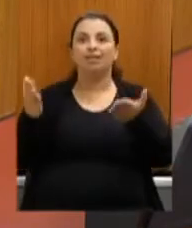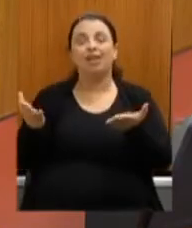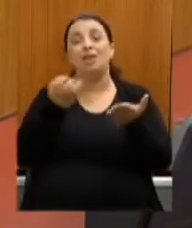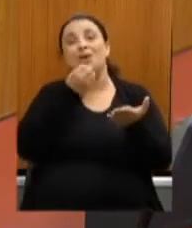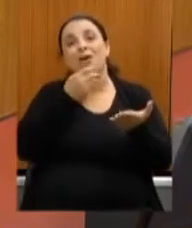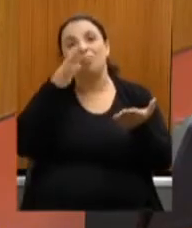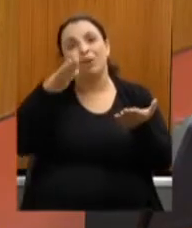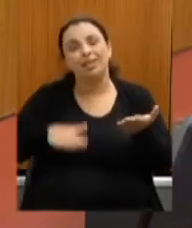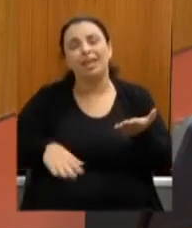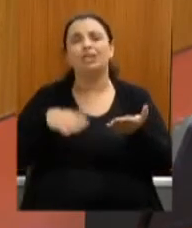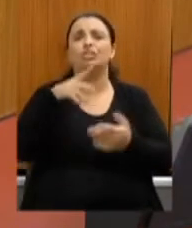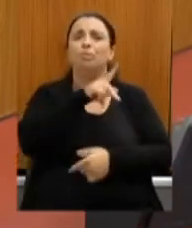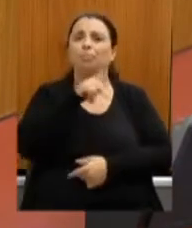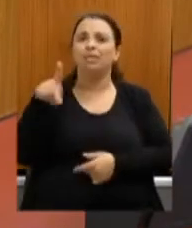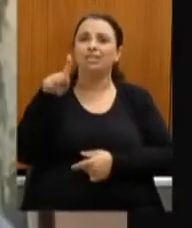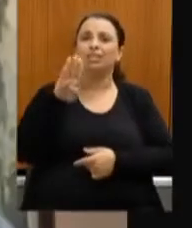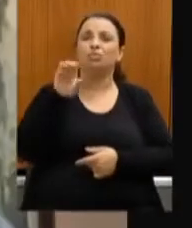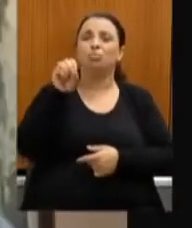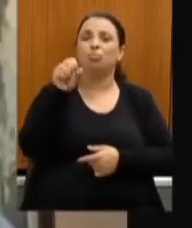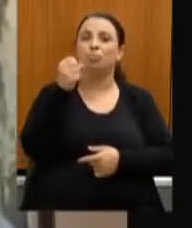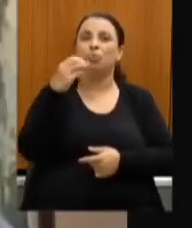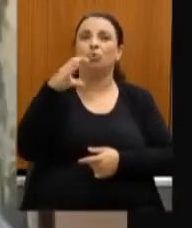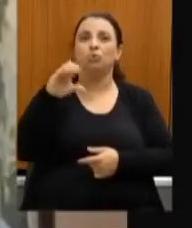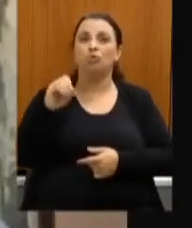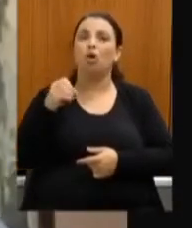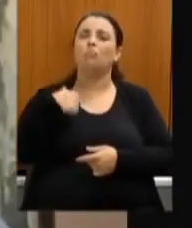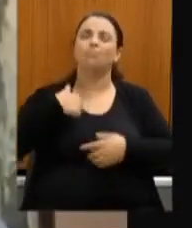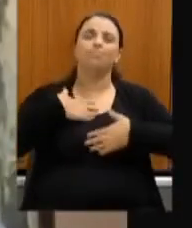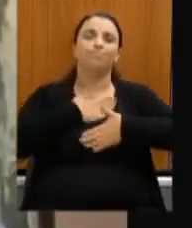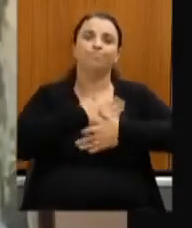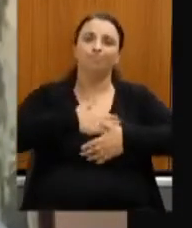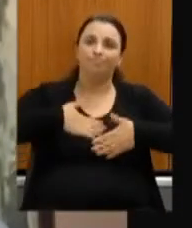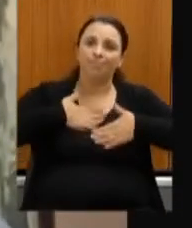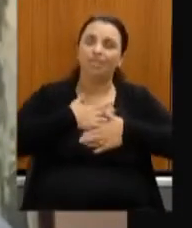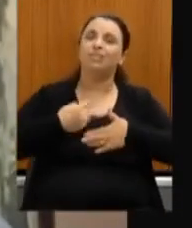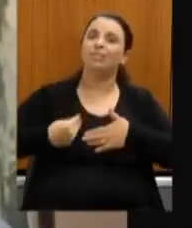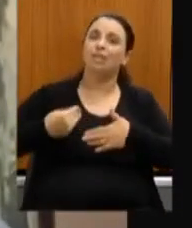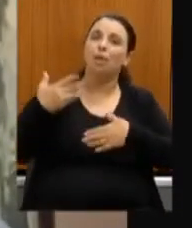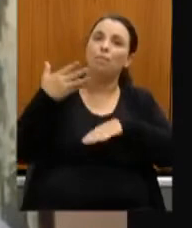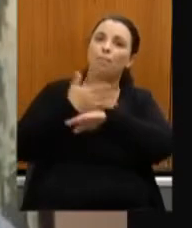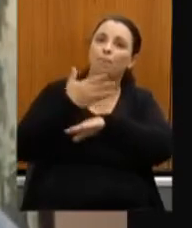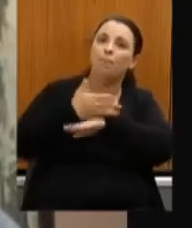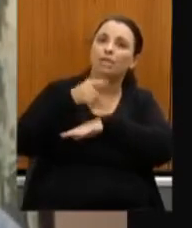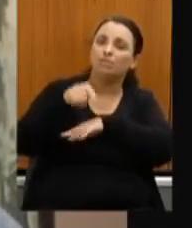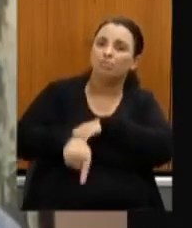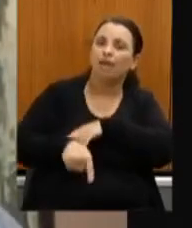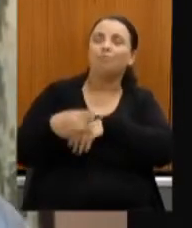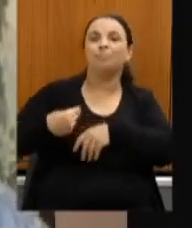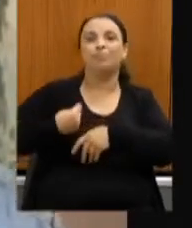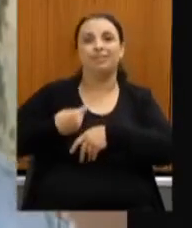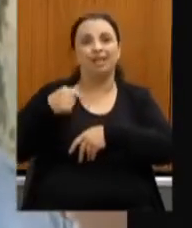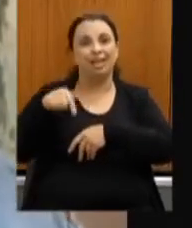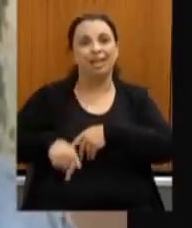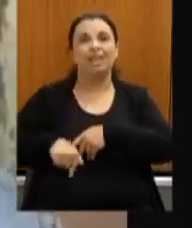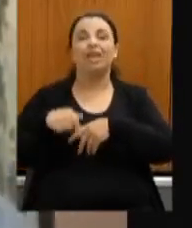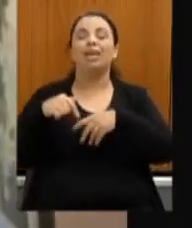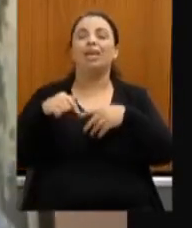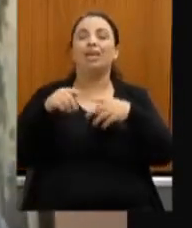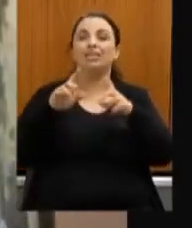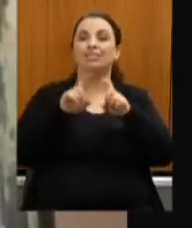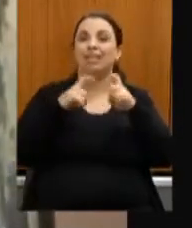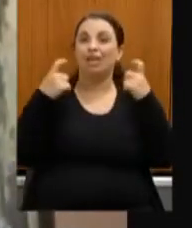Bosco prazer participar dessa reunião e principalmente presidida pelo senhor